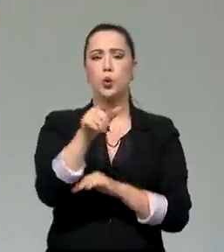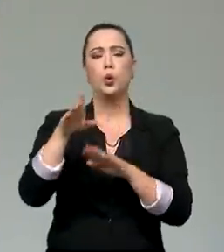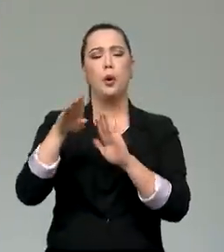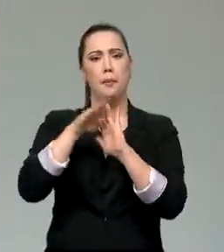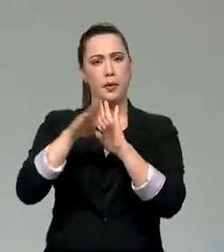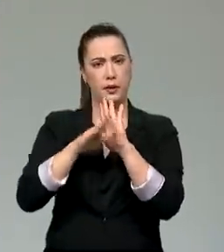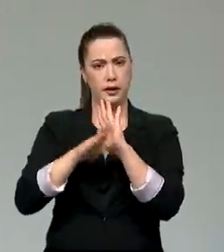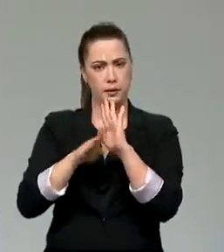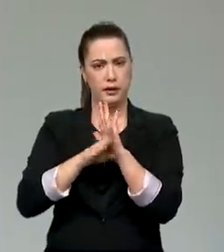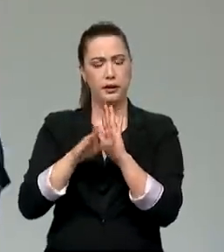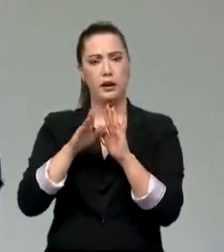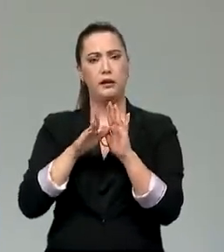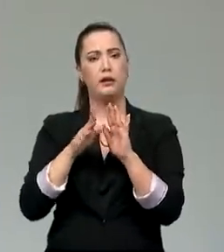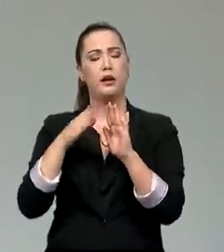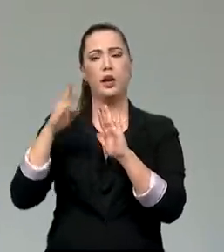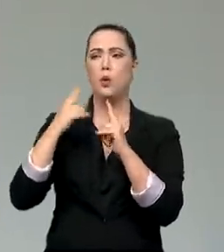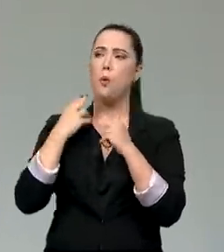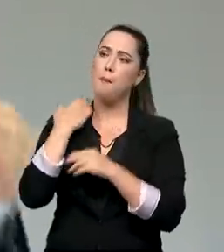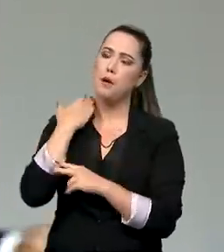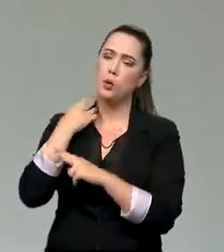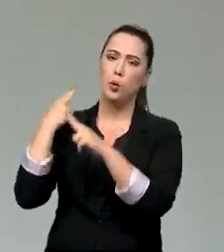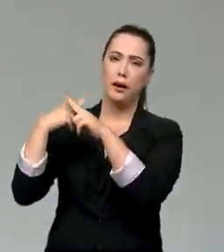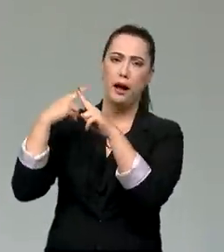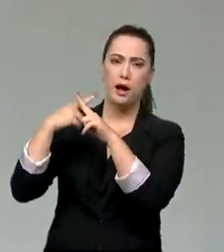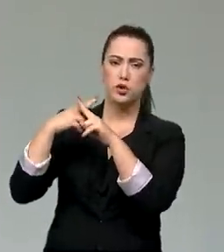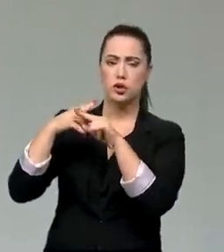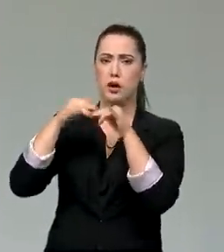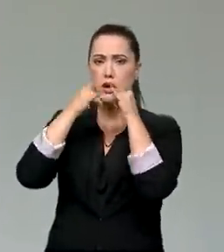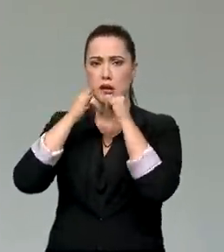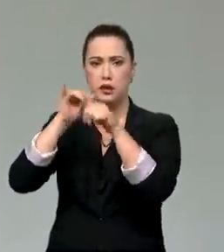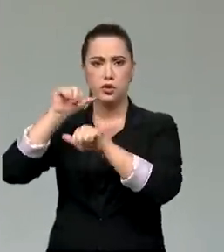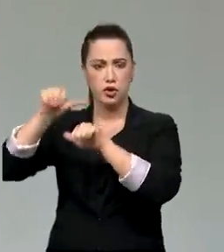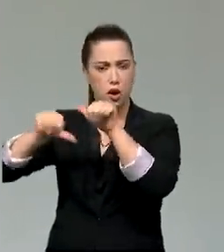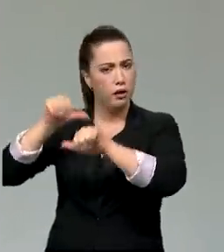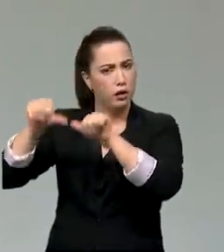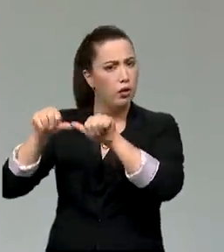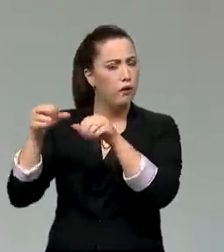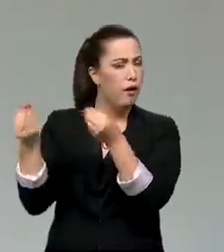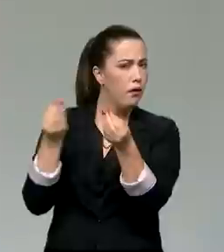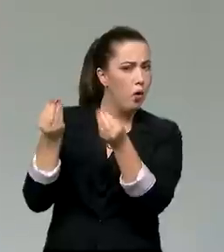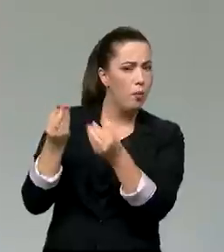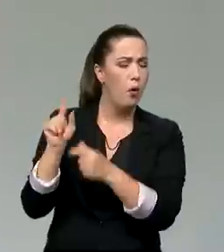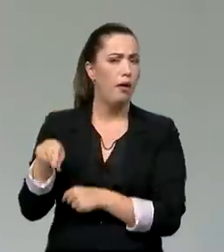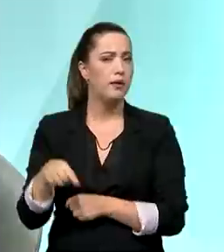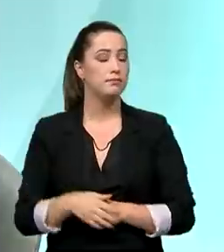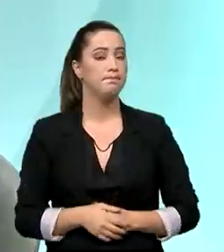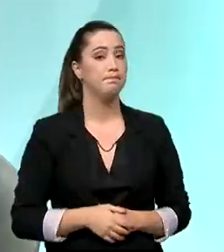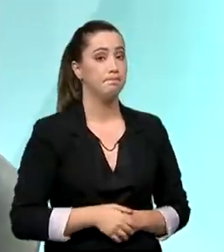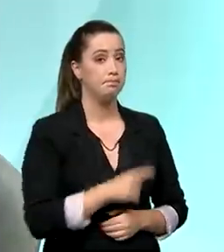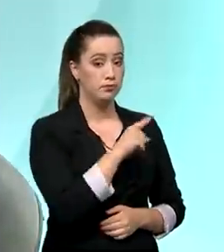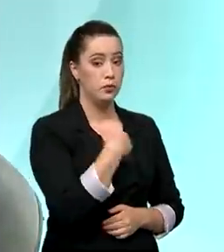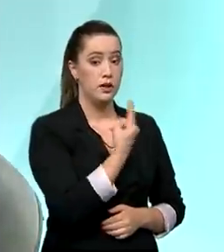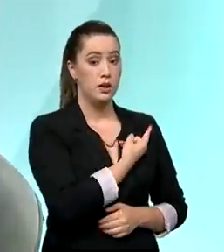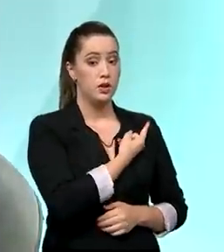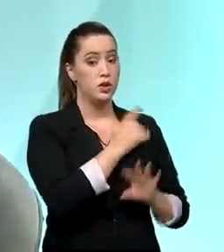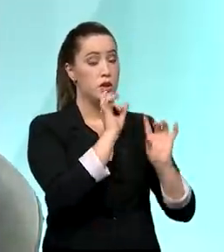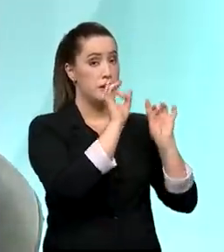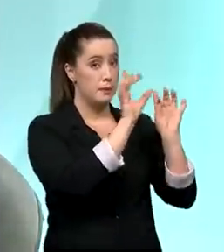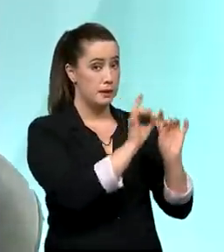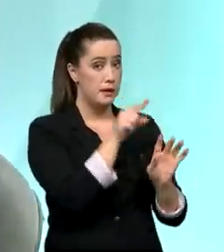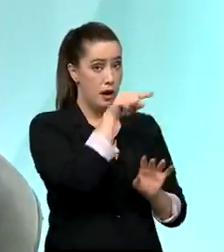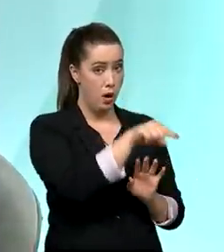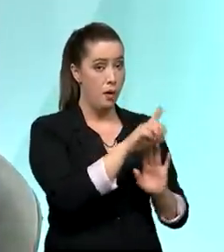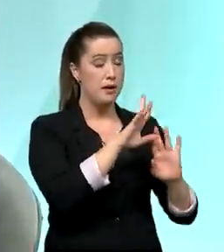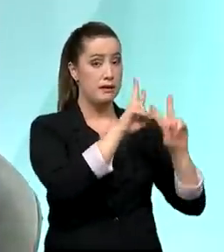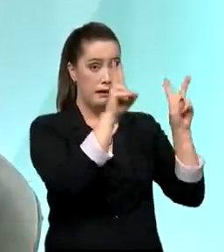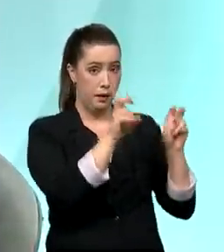Renovável. Como é que vai funcionar o Caixa Energia Renovável, presidente? Em especial, nós temos, para essa parte de